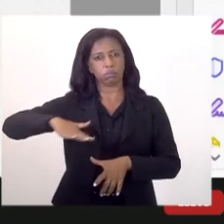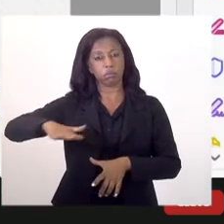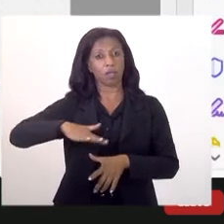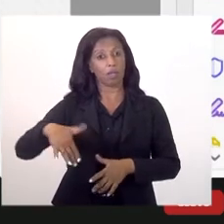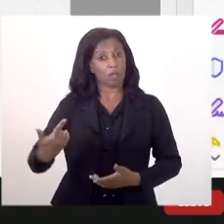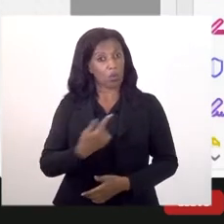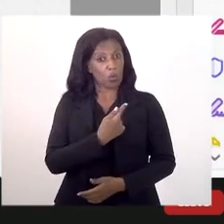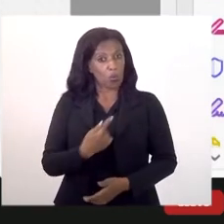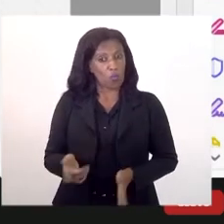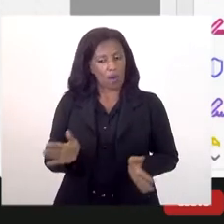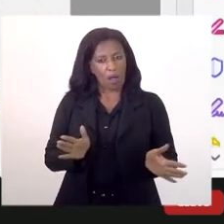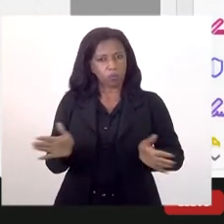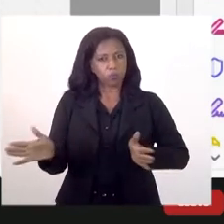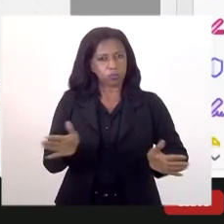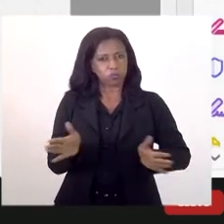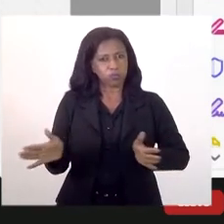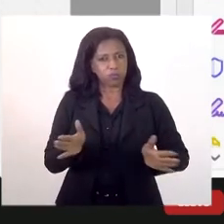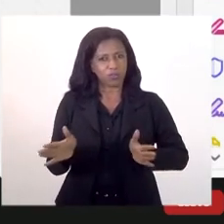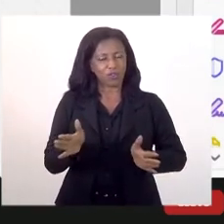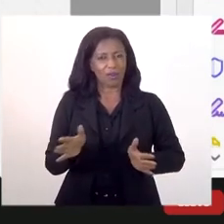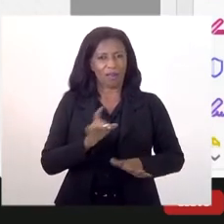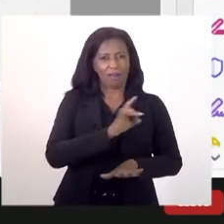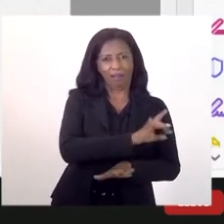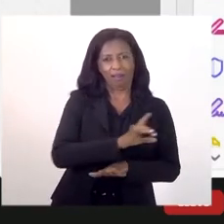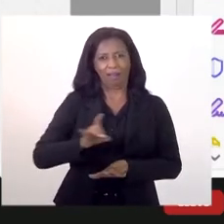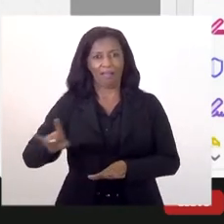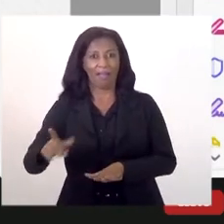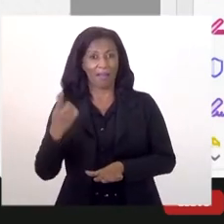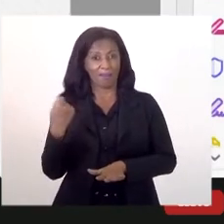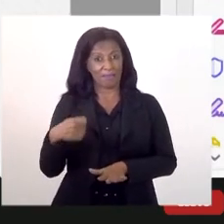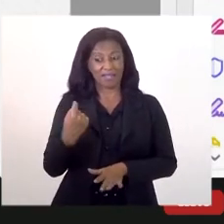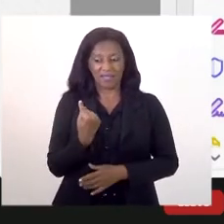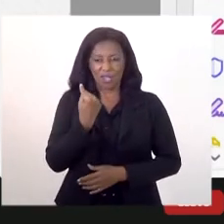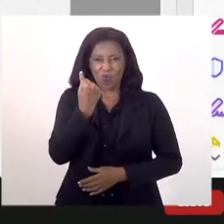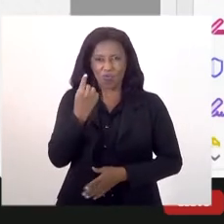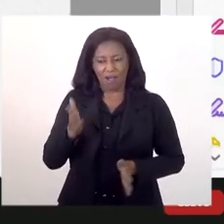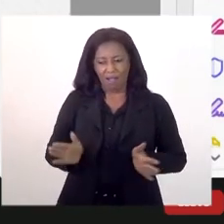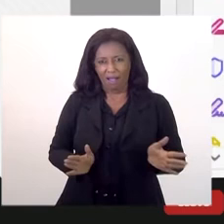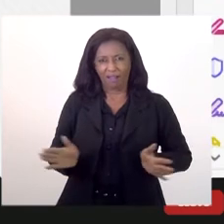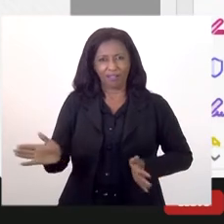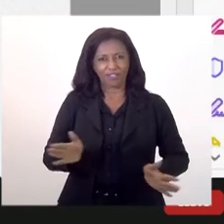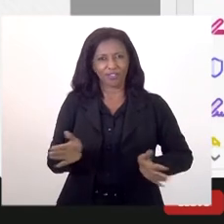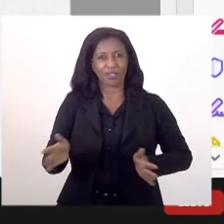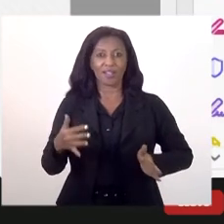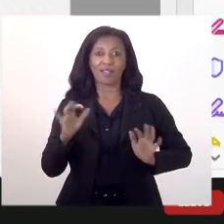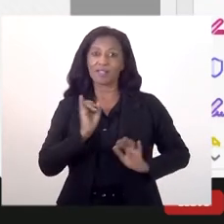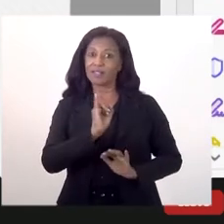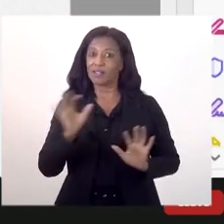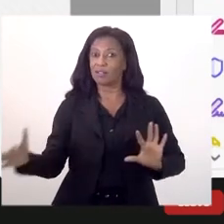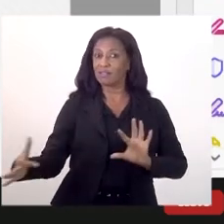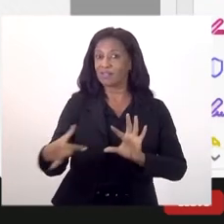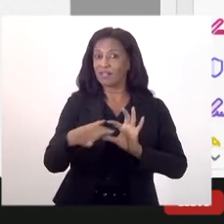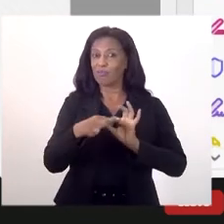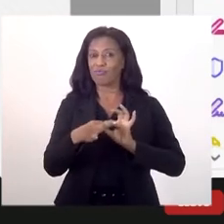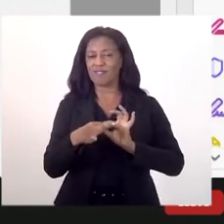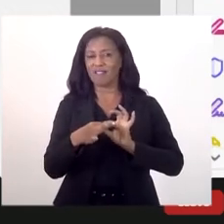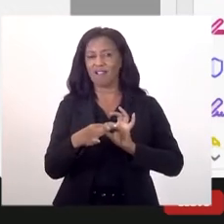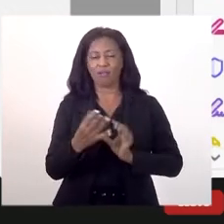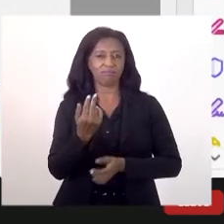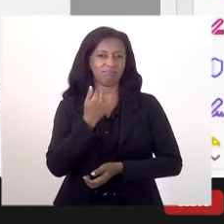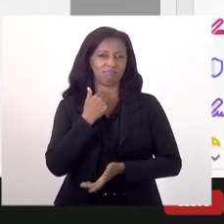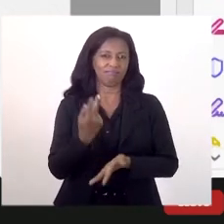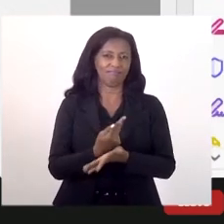governo articulando esses atores. É preciso ter um elemento articulador, senão essa união fica fragilizada.